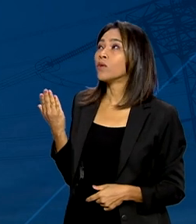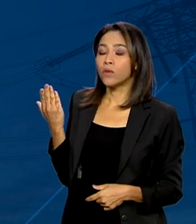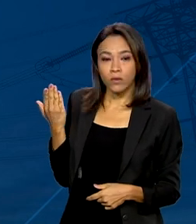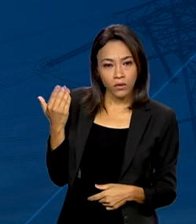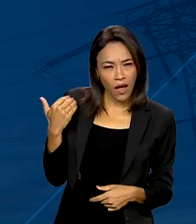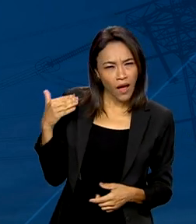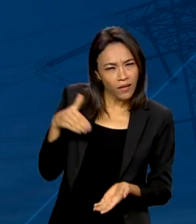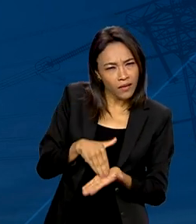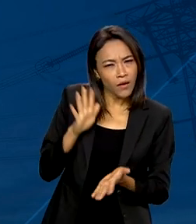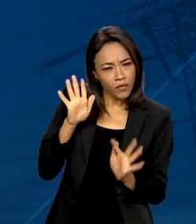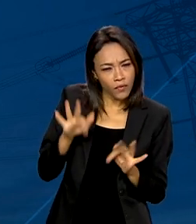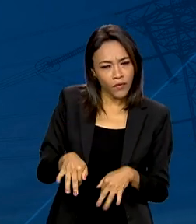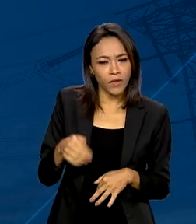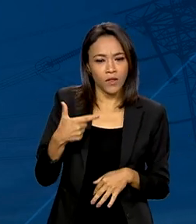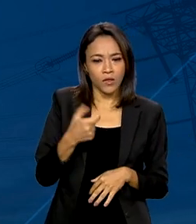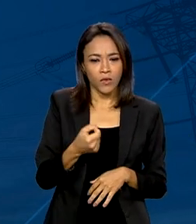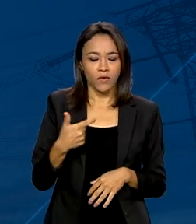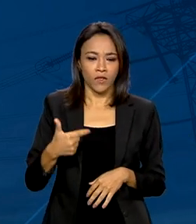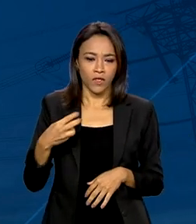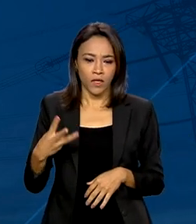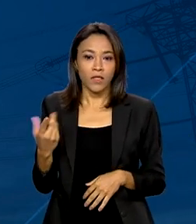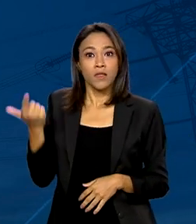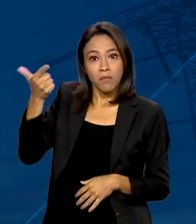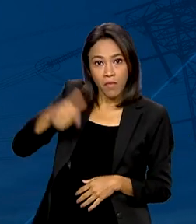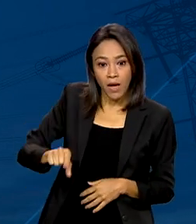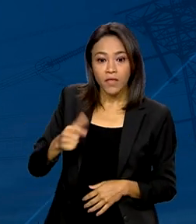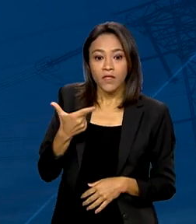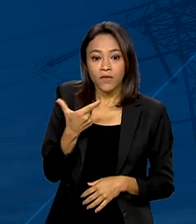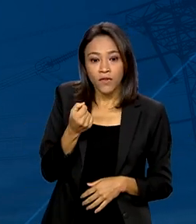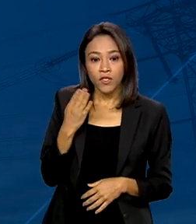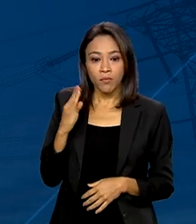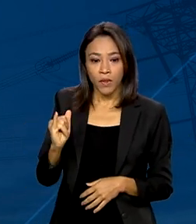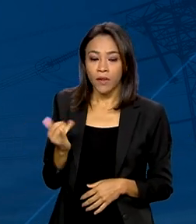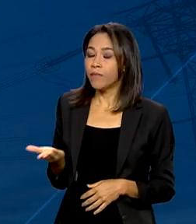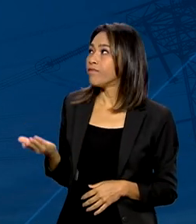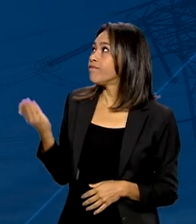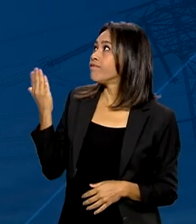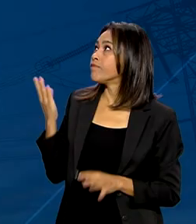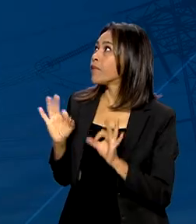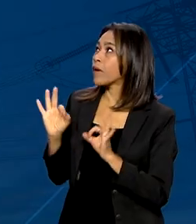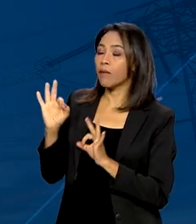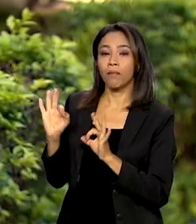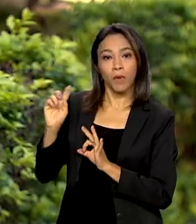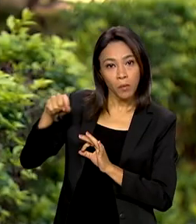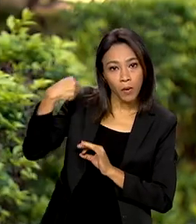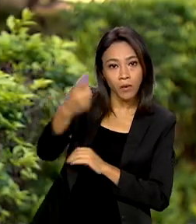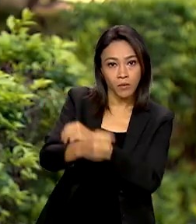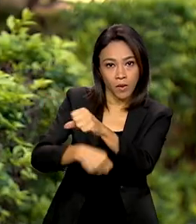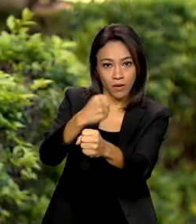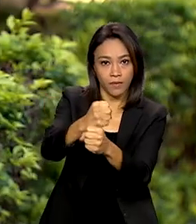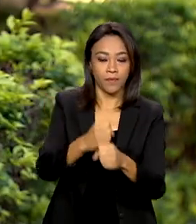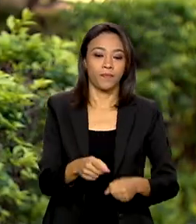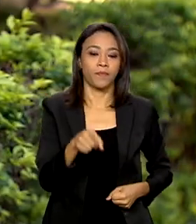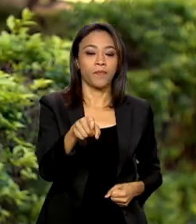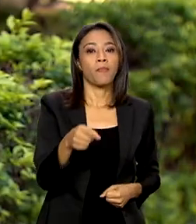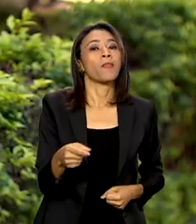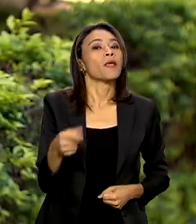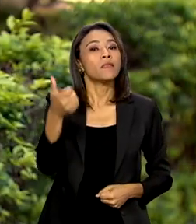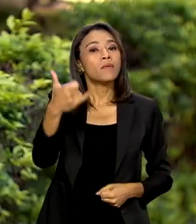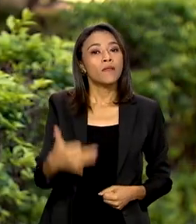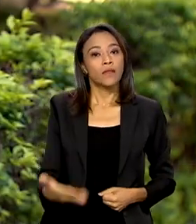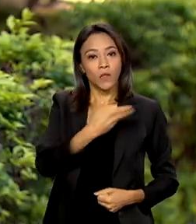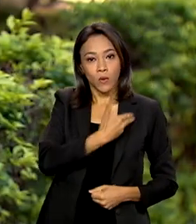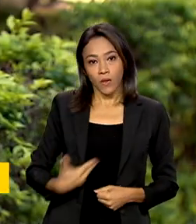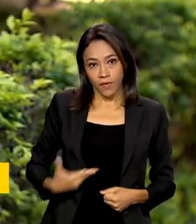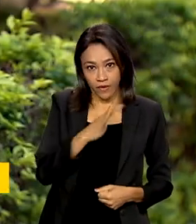até o final de 2023 e mais 20 bilhões programados para o ano que vem. Segundo o governo federal, os